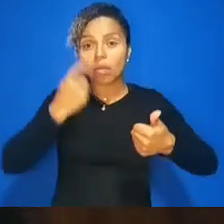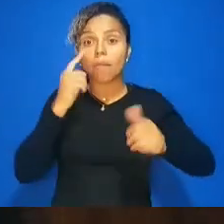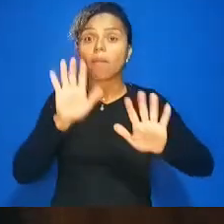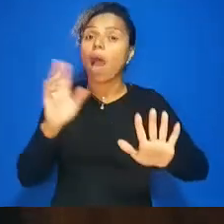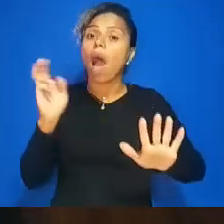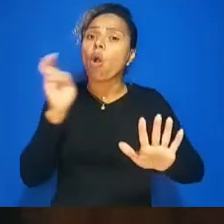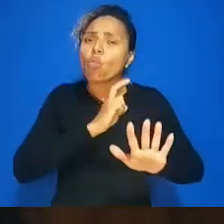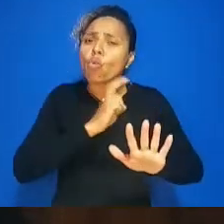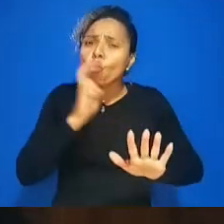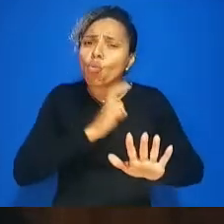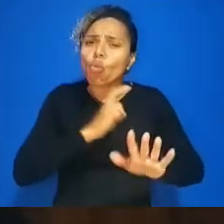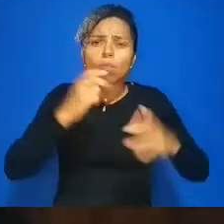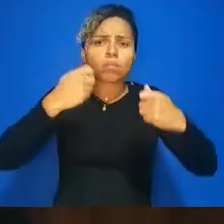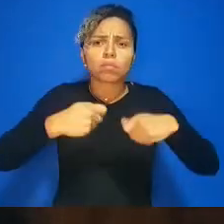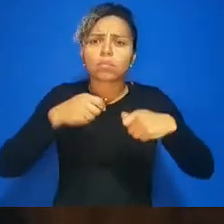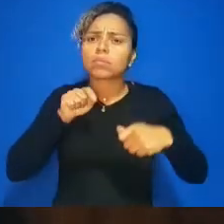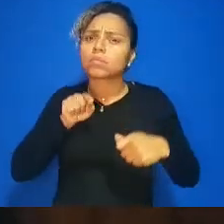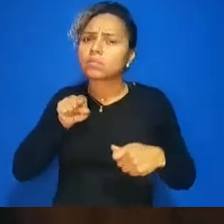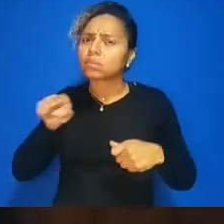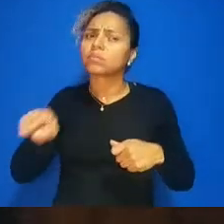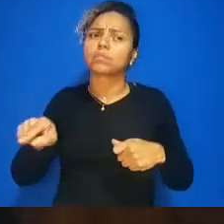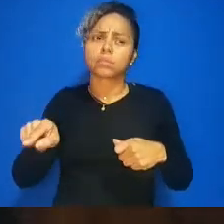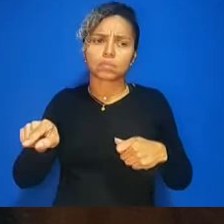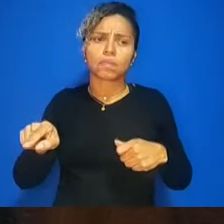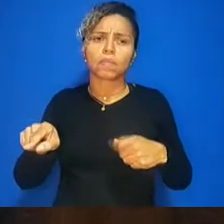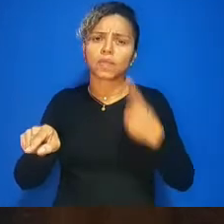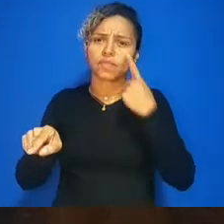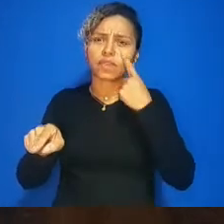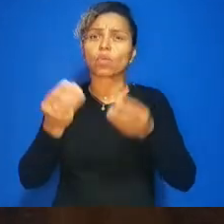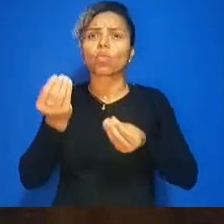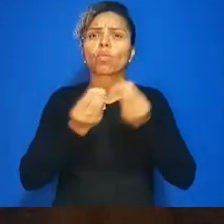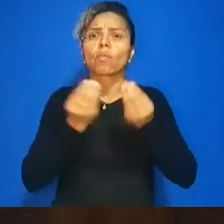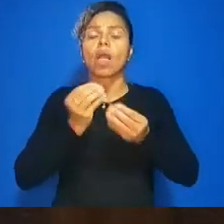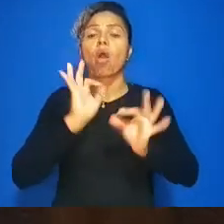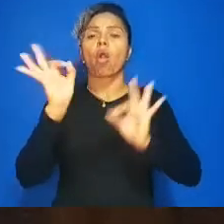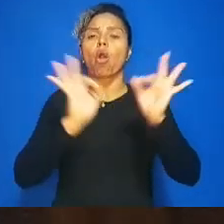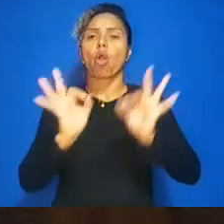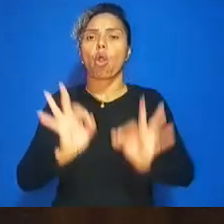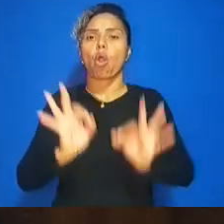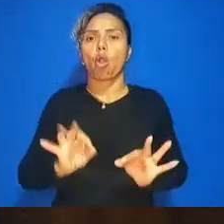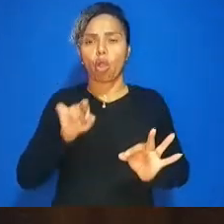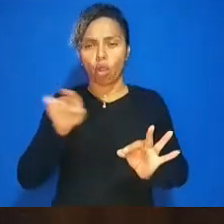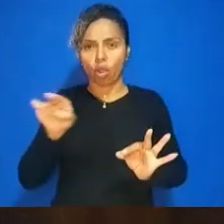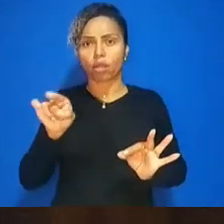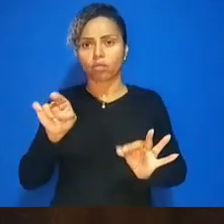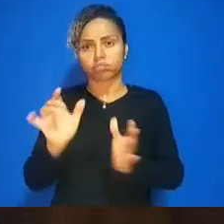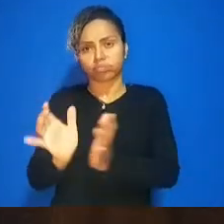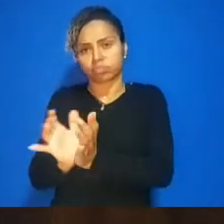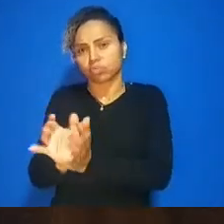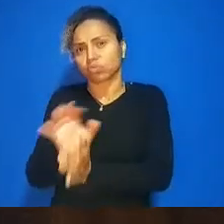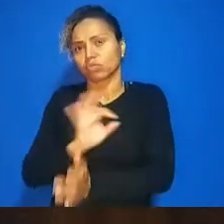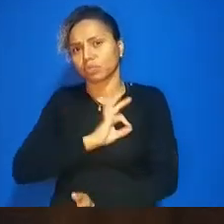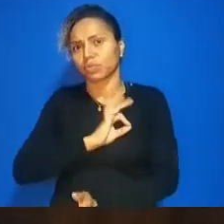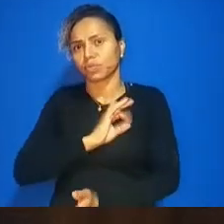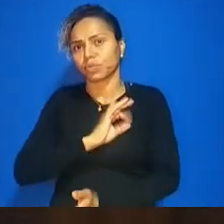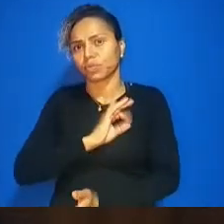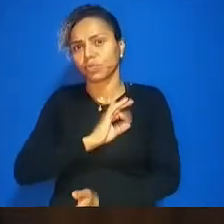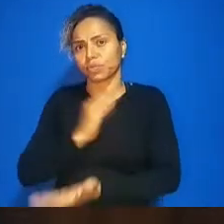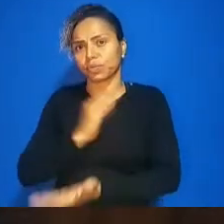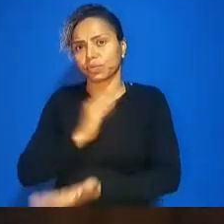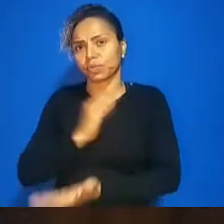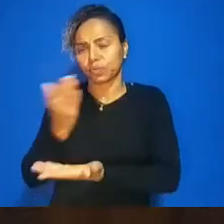a necessidade de verificar a infraestrutura daquela companhia não é nada contra a comunidade